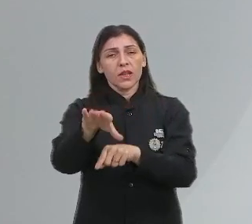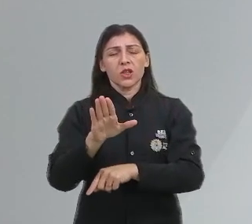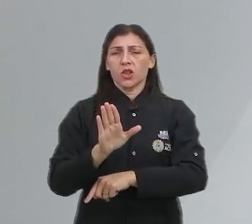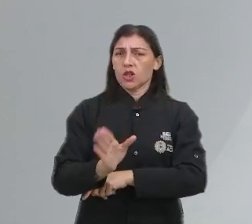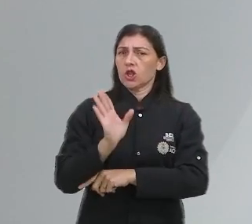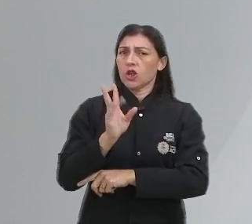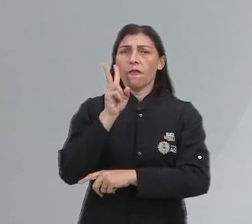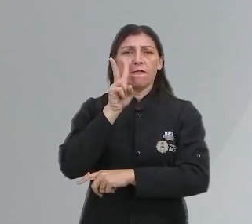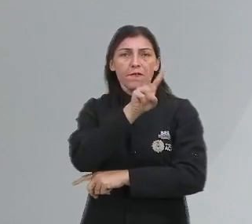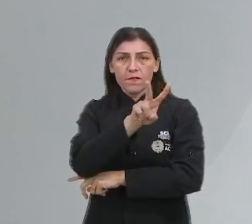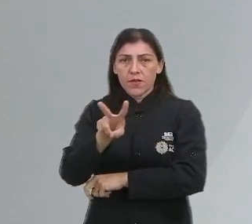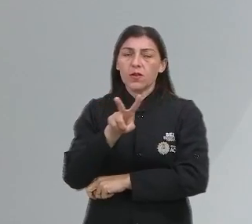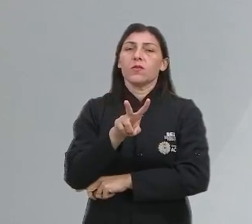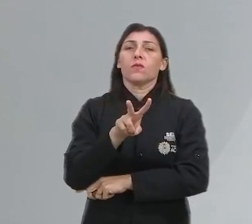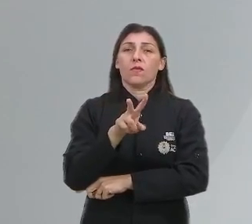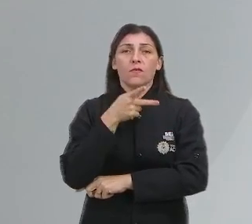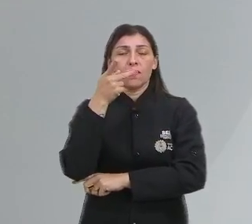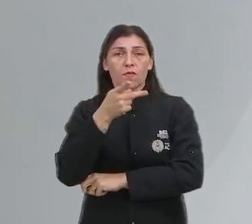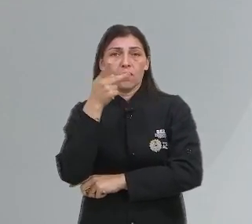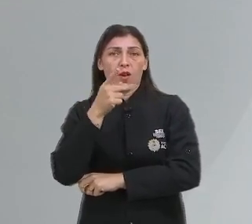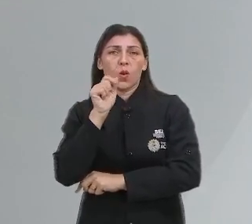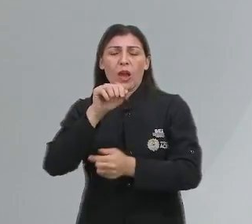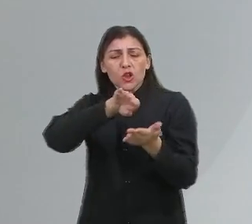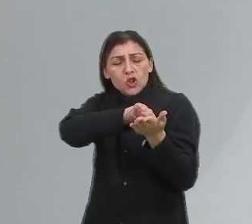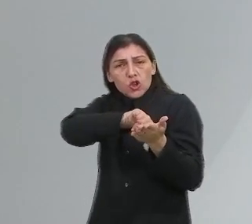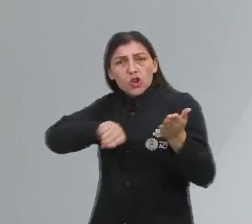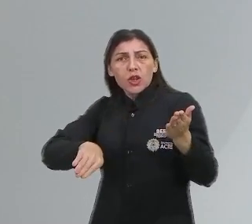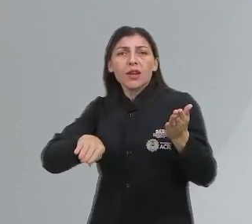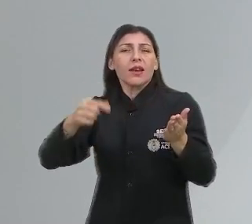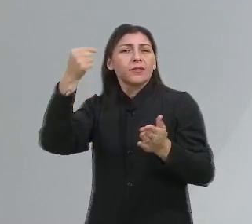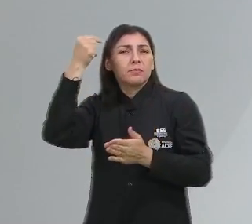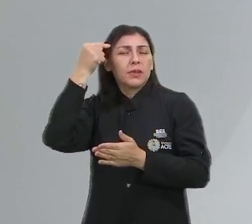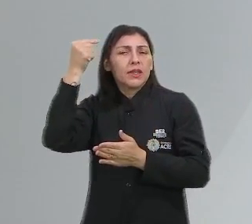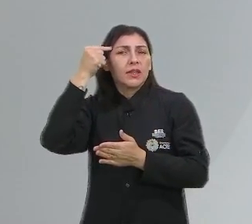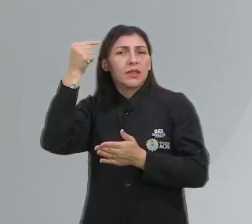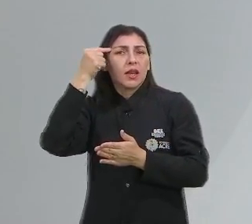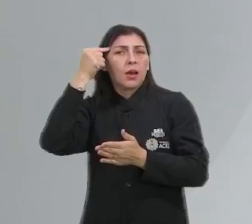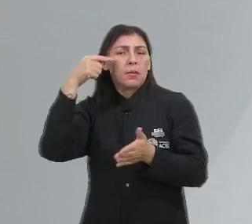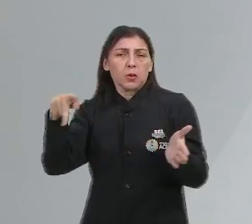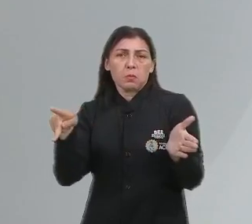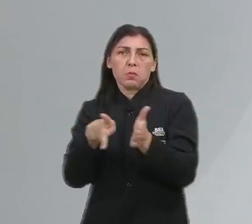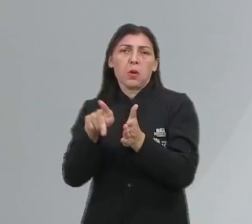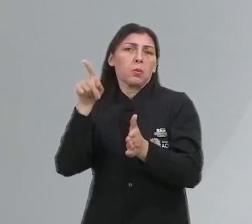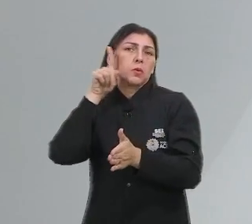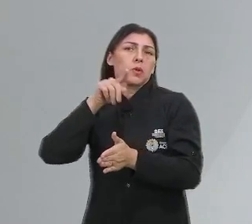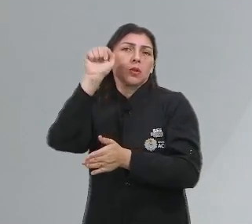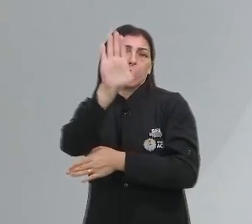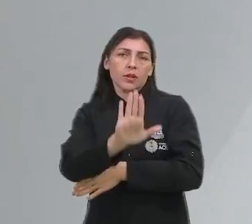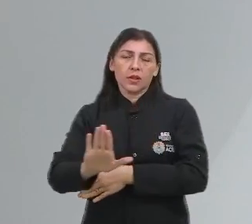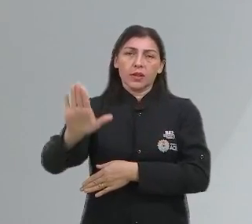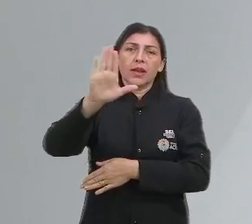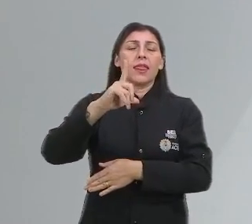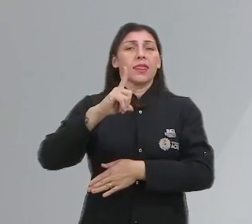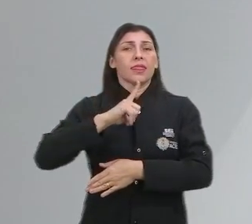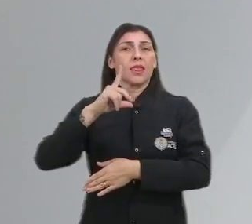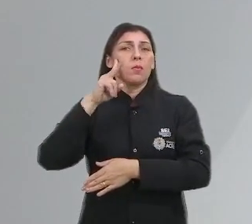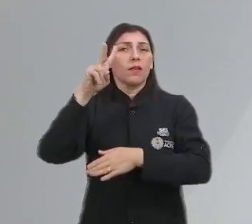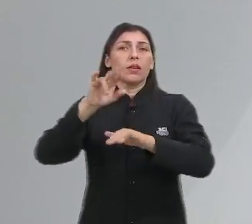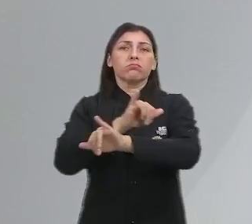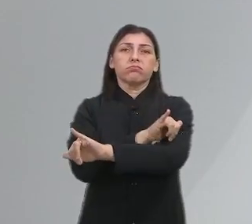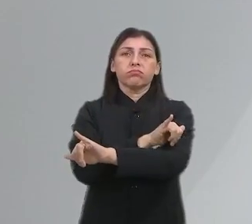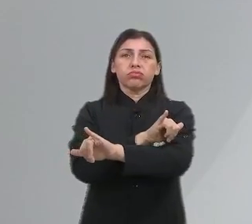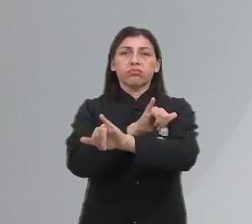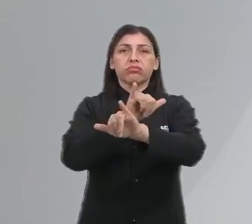tenham escutado falar. Quando eu falo romper, é tirar essa visão centralizadora e passarmos a ter uma visão mais